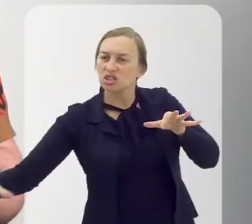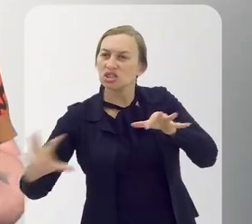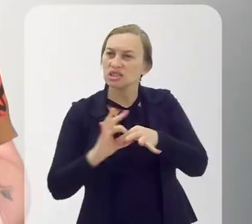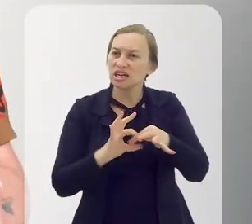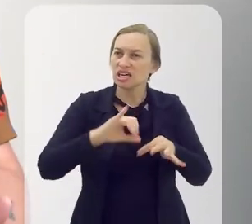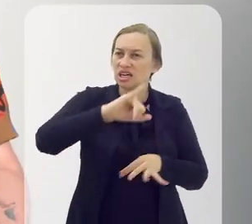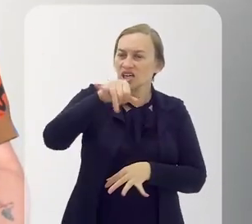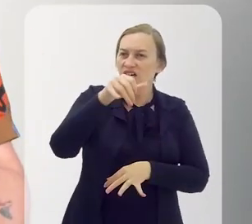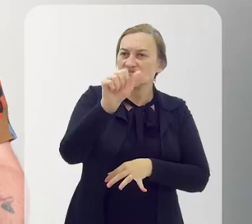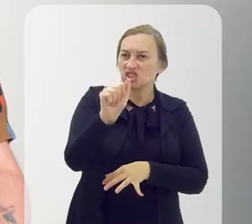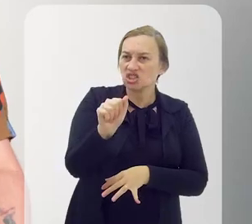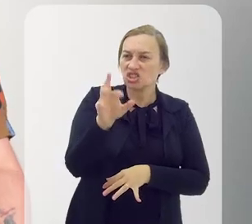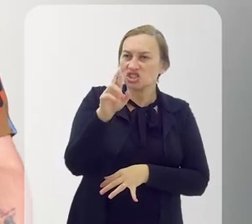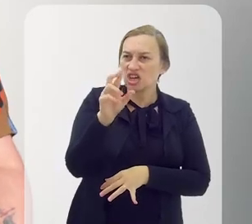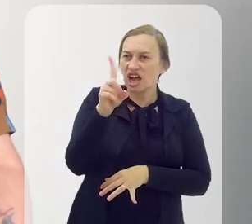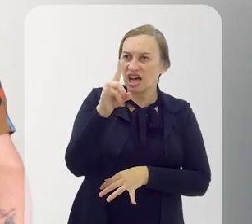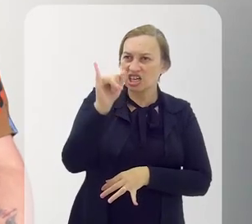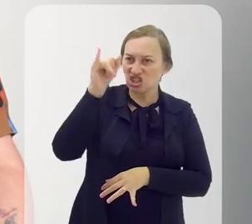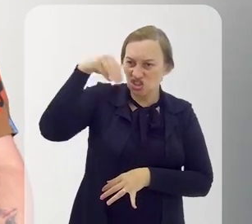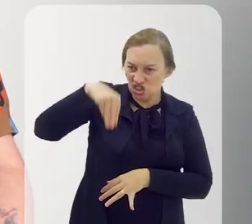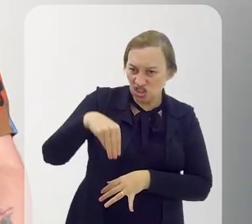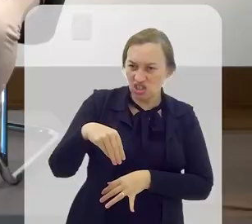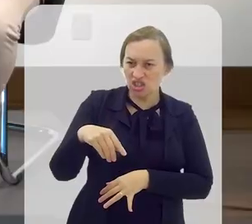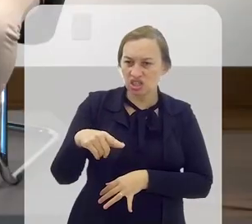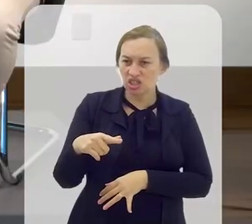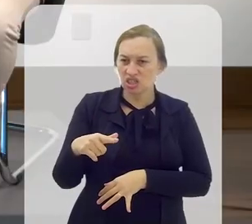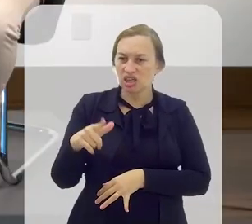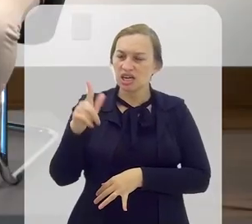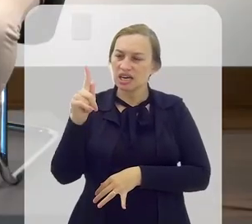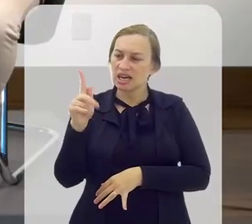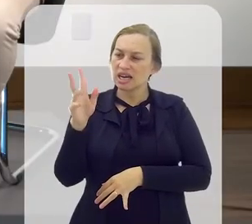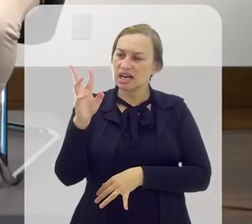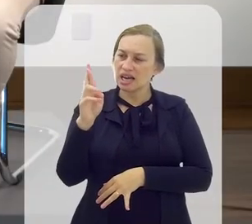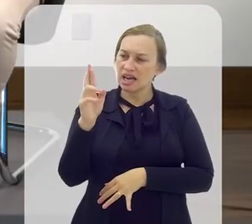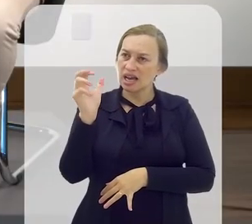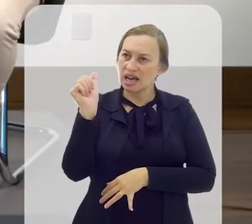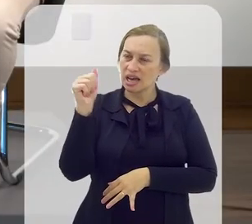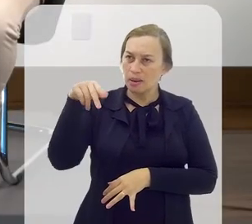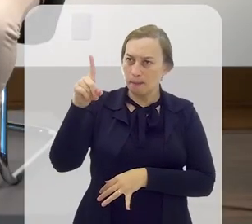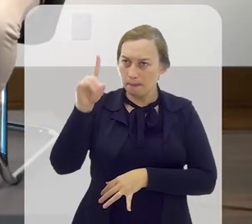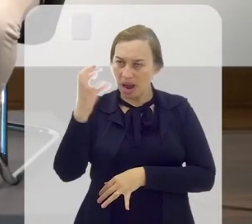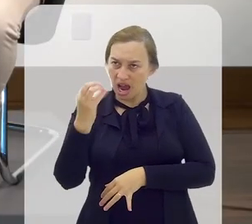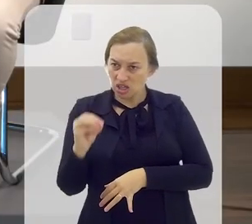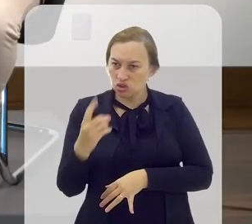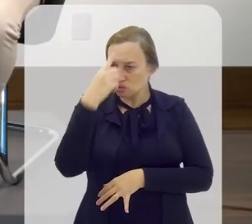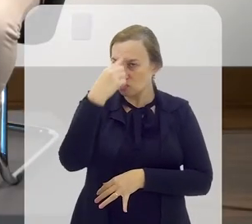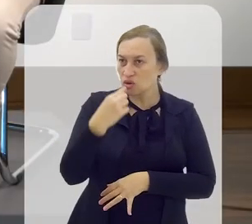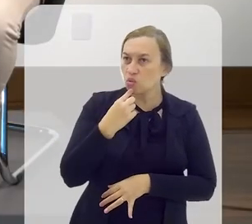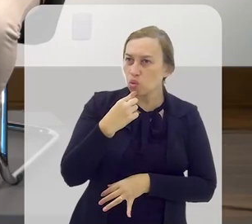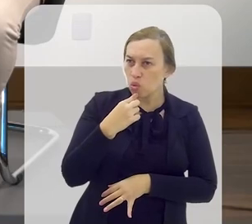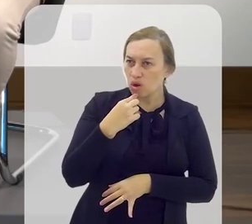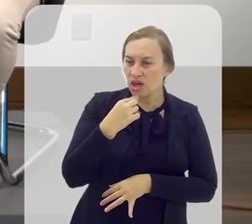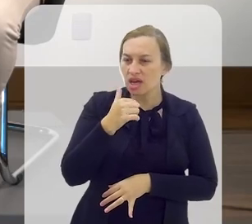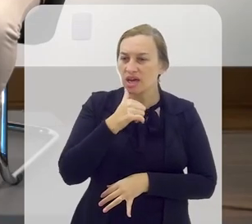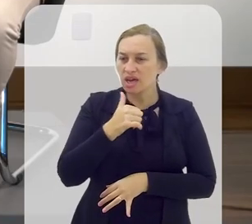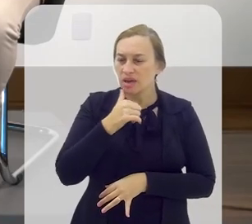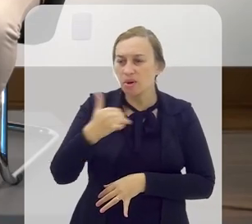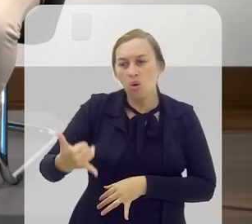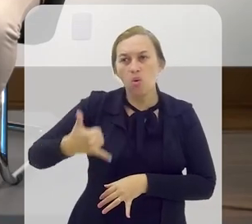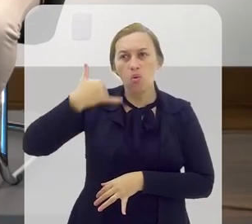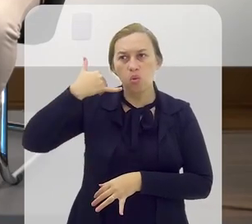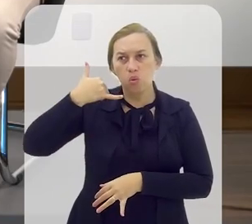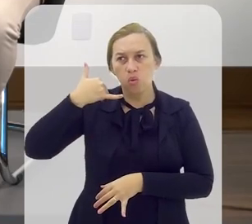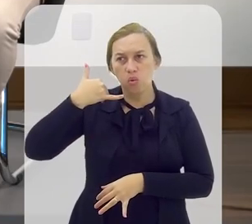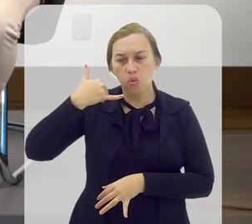insere Jardim Gramacho através da figura de Estamira, que, através do filme do Marcos Prado, tem uma cena que ela se comunica com o Exu através de um